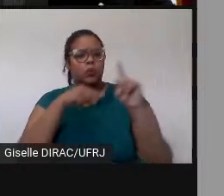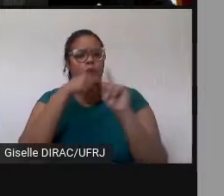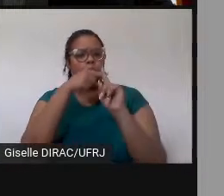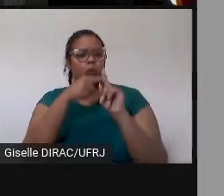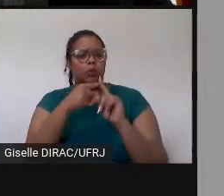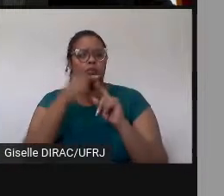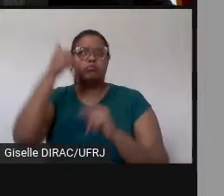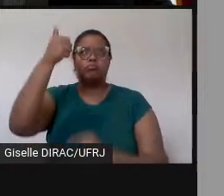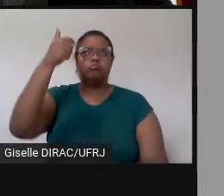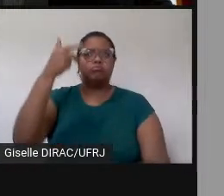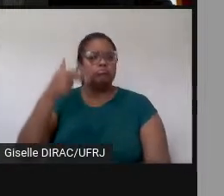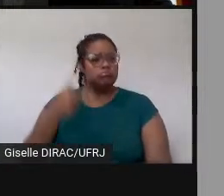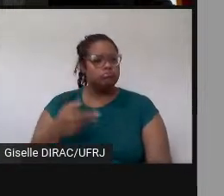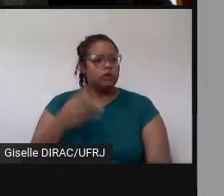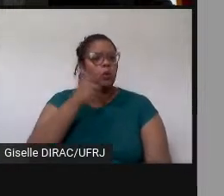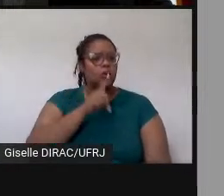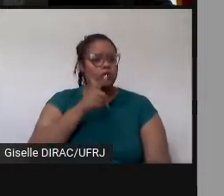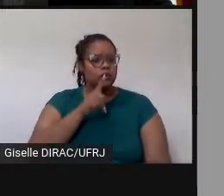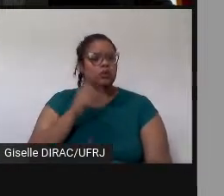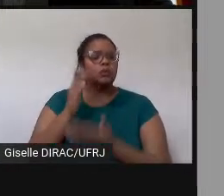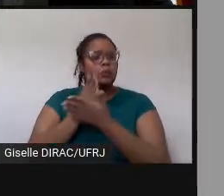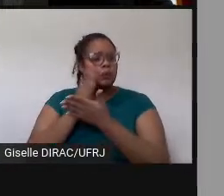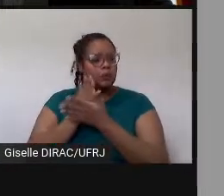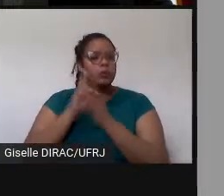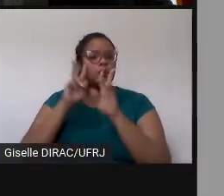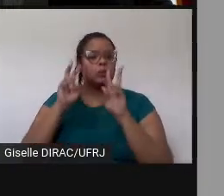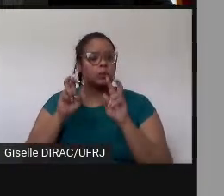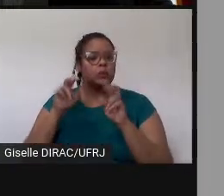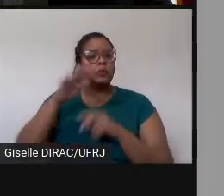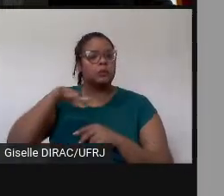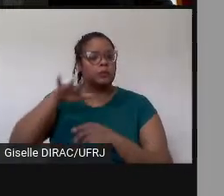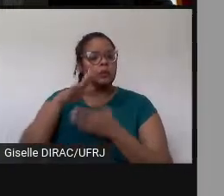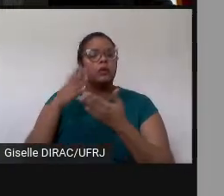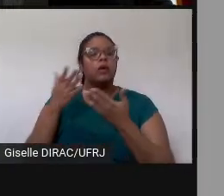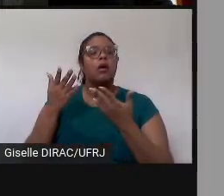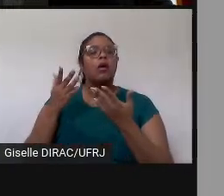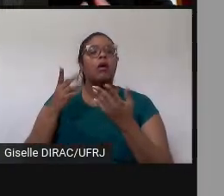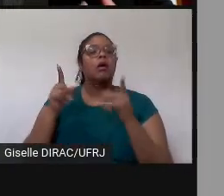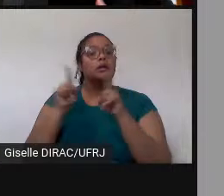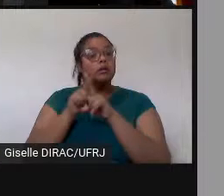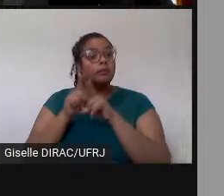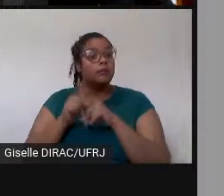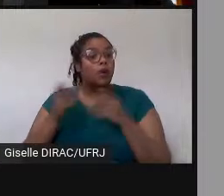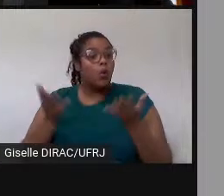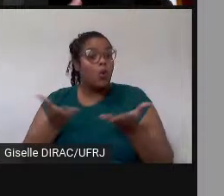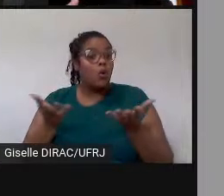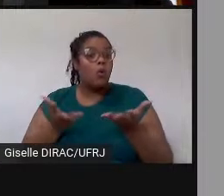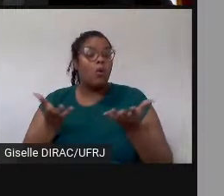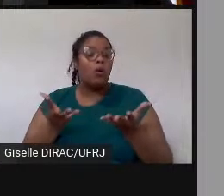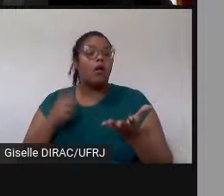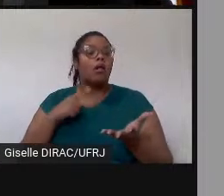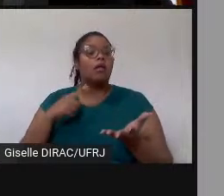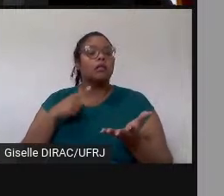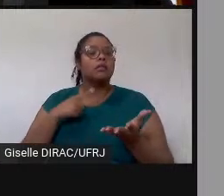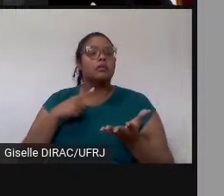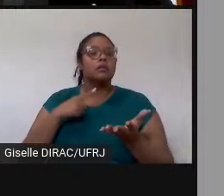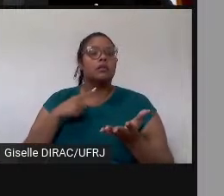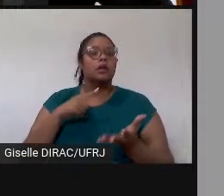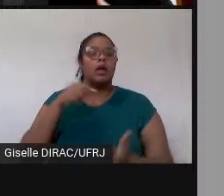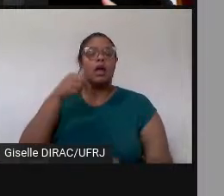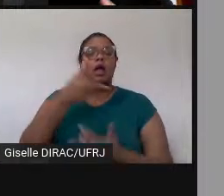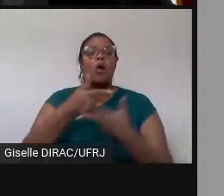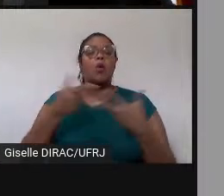classificação em termos de periódico, né, e atualmente ela é qualis B3.